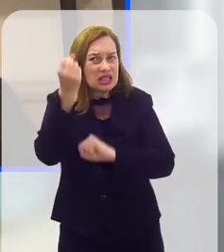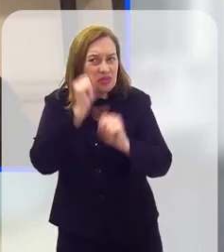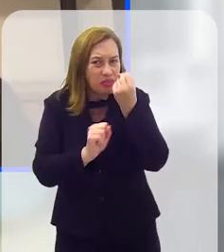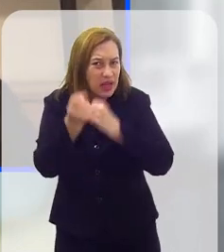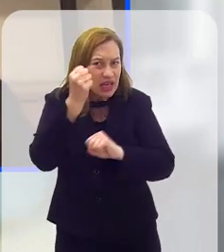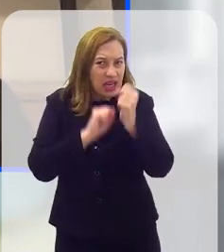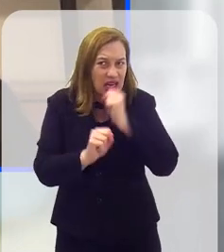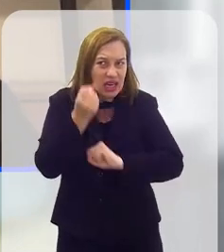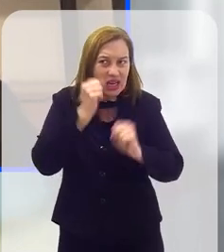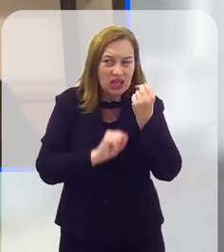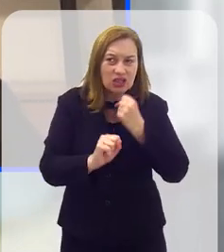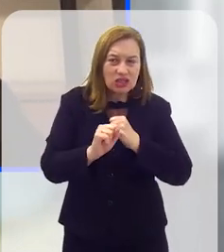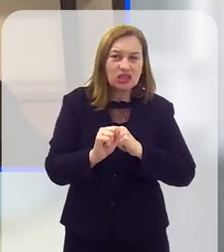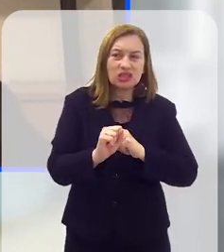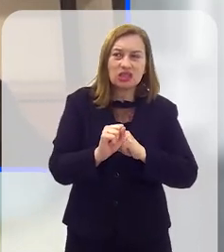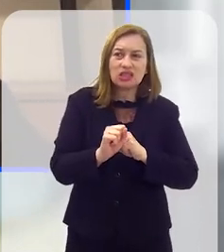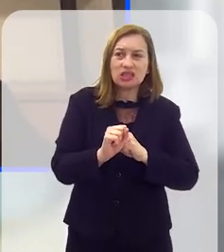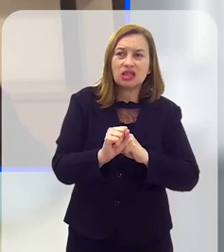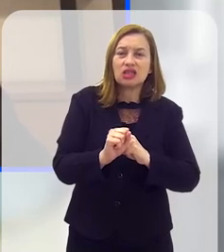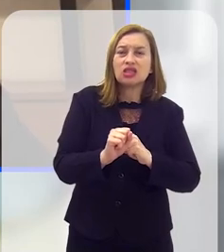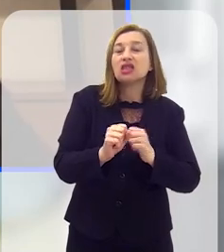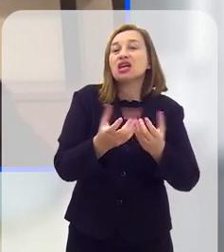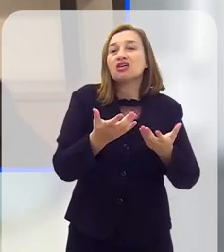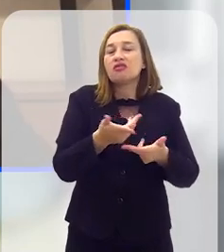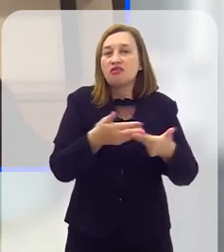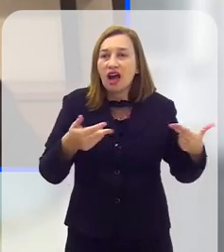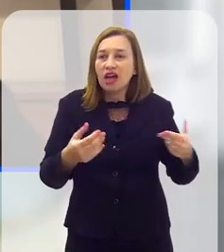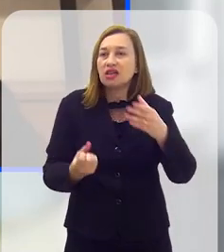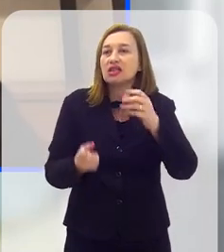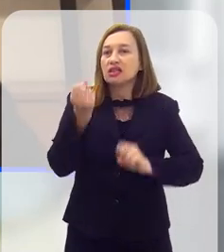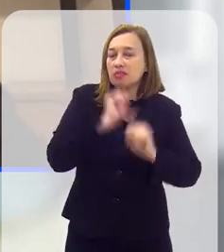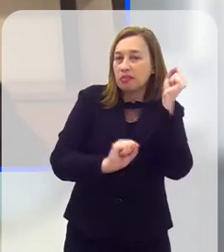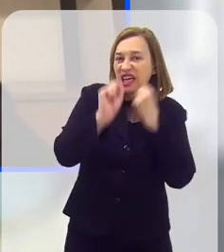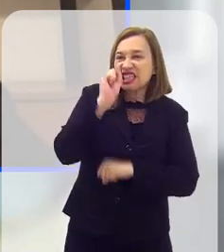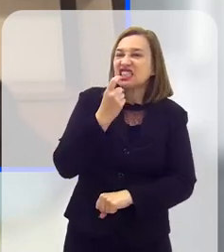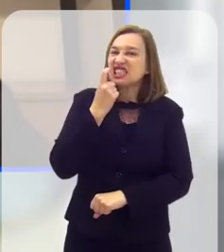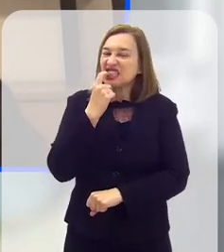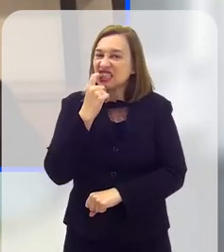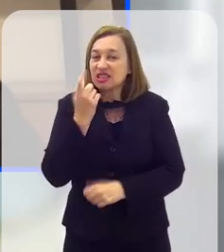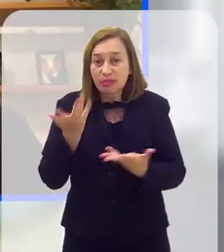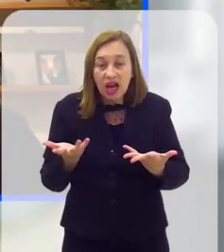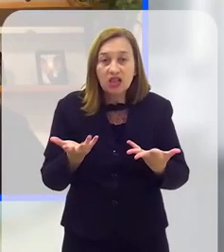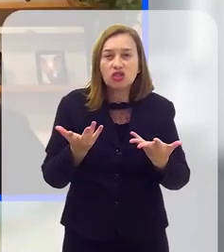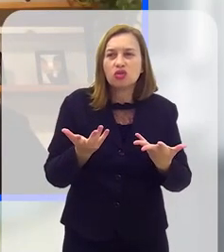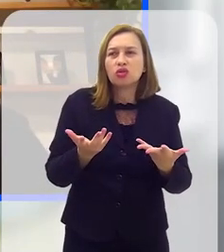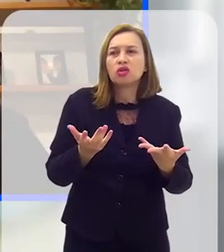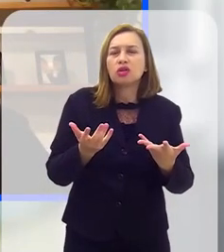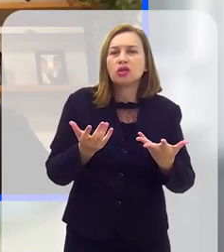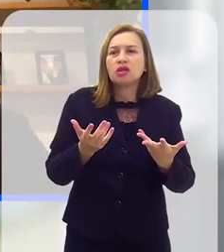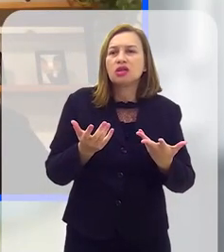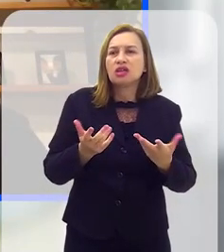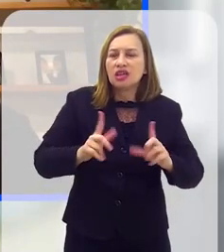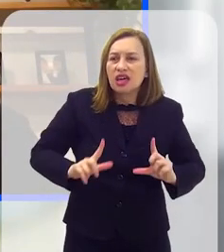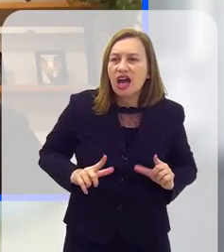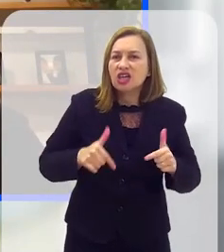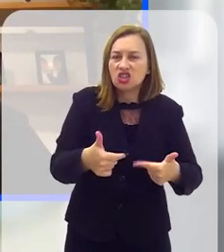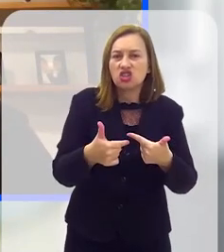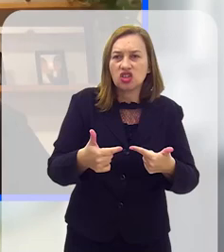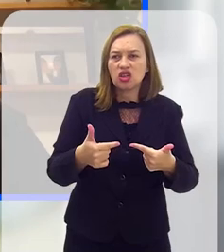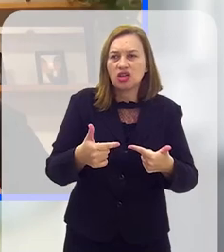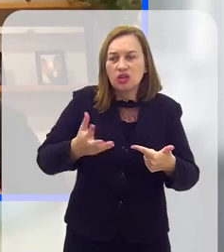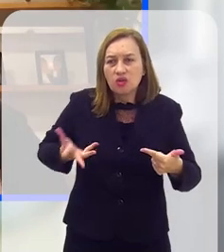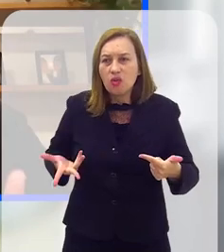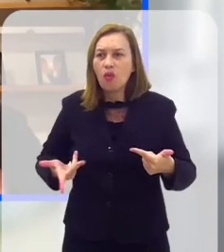geradoras desses resíduos, como, por exemplo, grandes corporações que geram os plásticos que botam no mercado, que, de alguma forma,